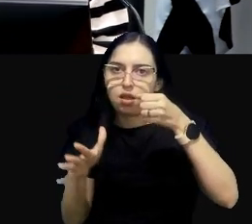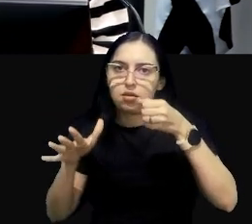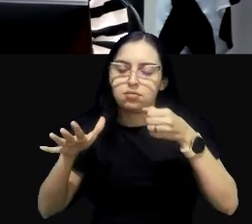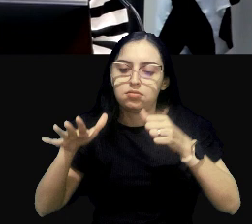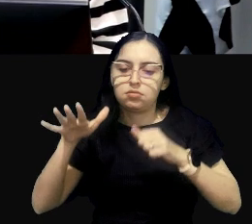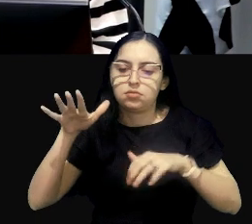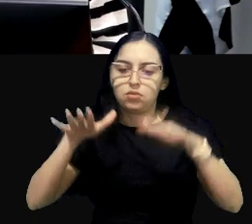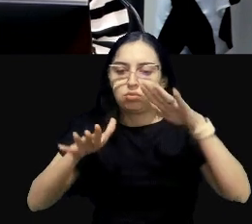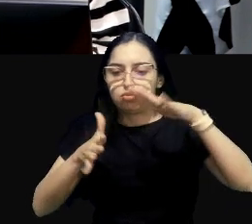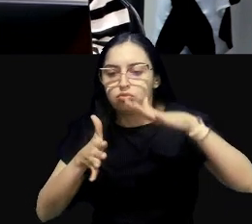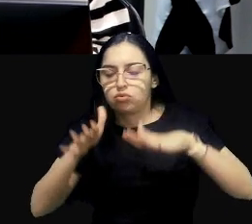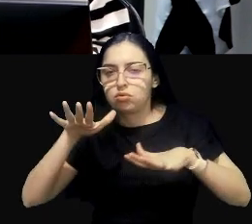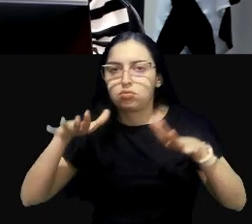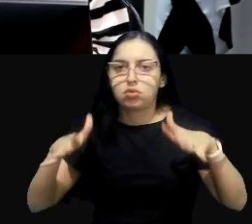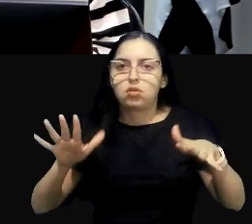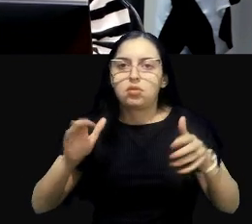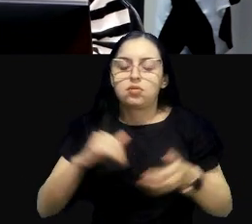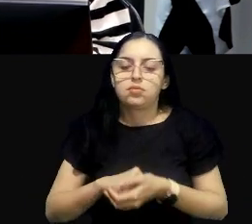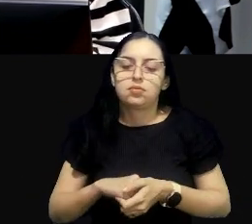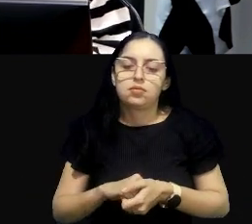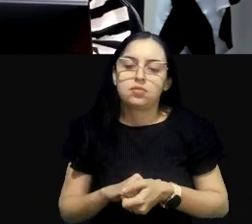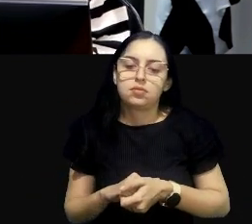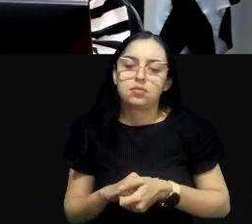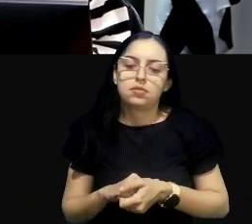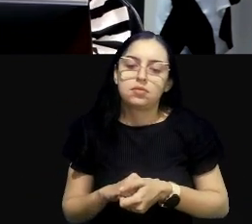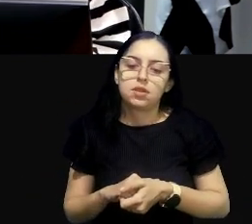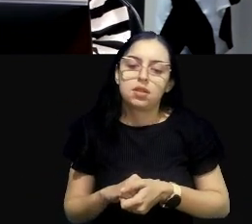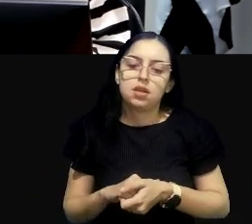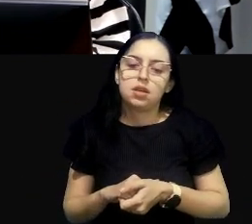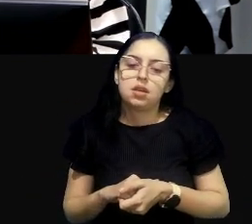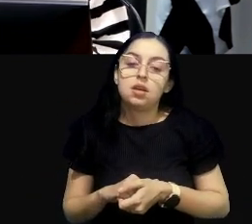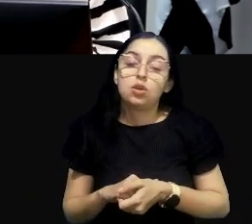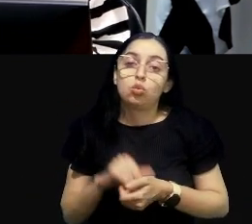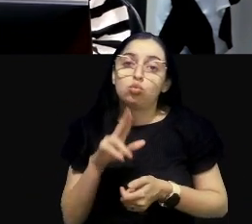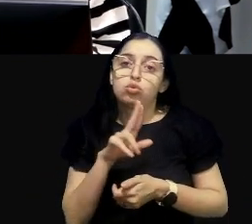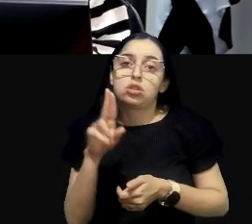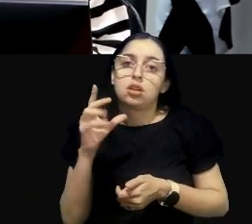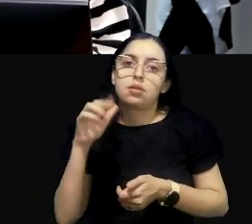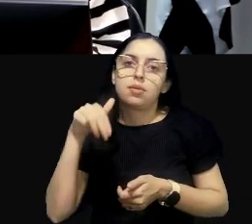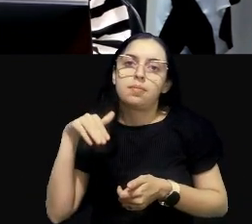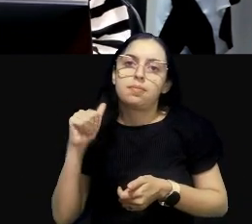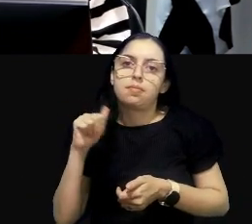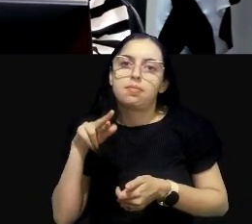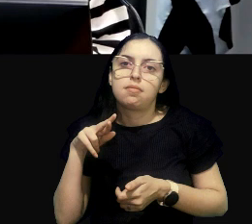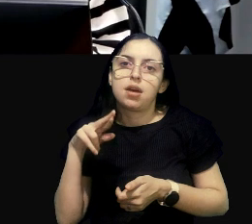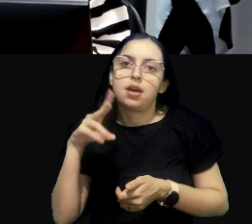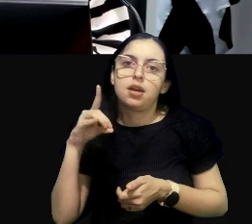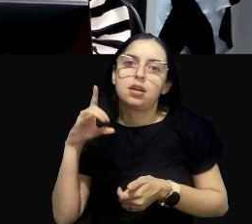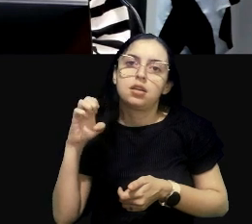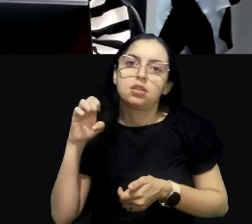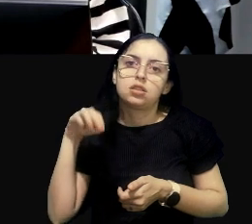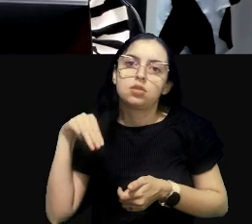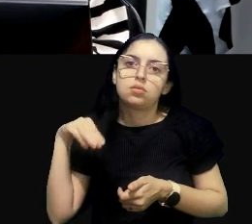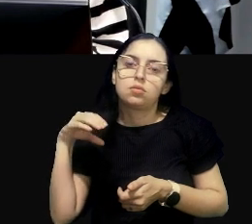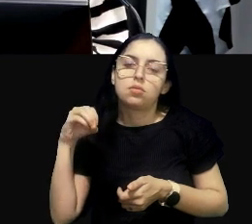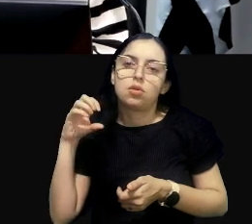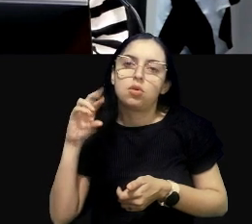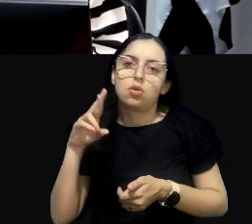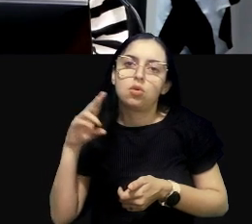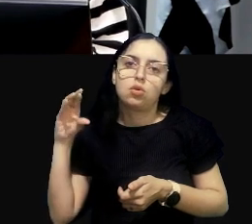mas ondulado, não é? Por isso que a gente chama de Mar de Morros. E havia ali uma